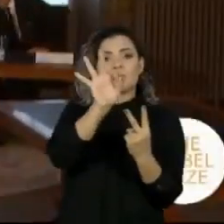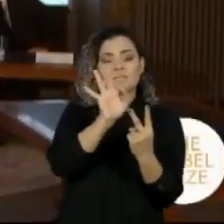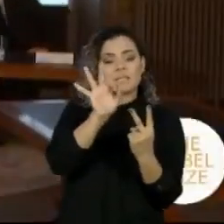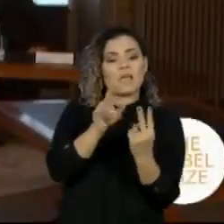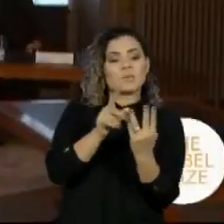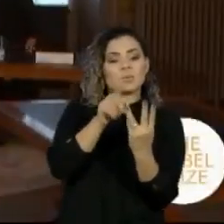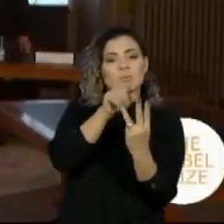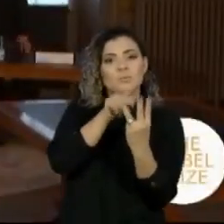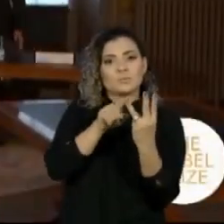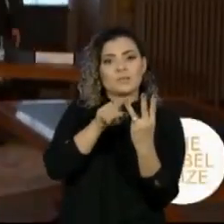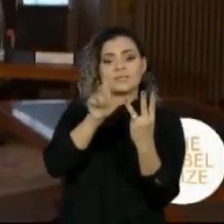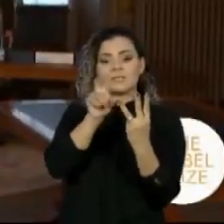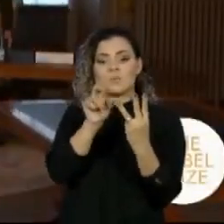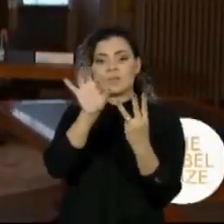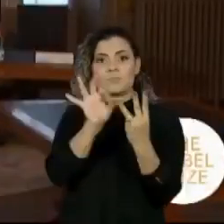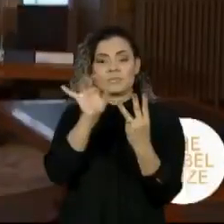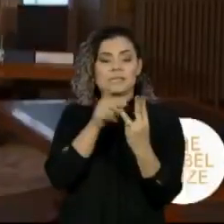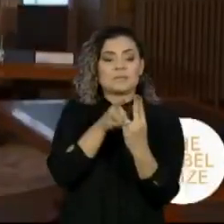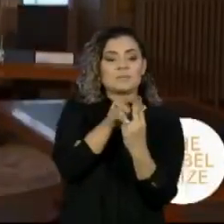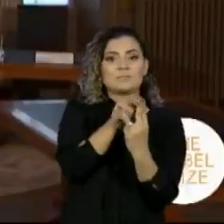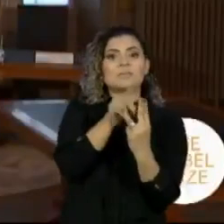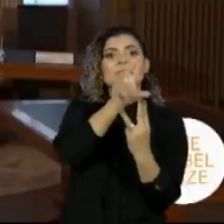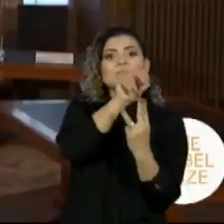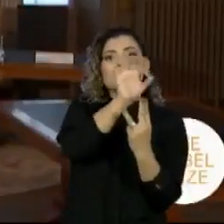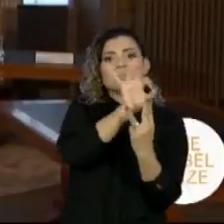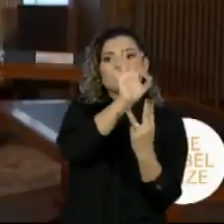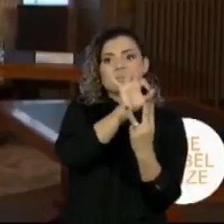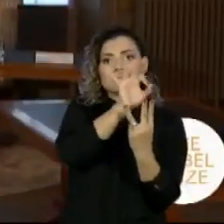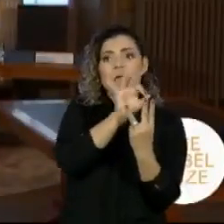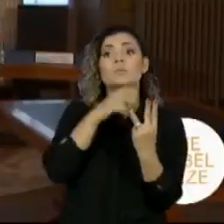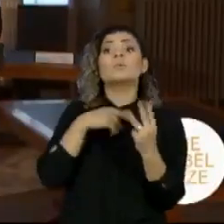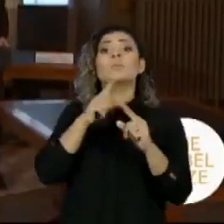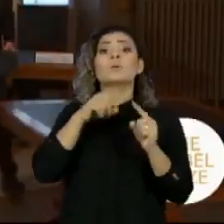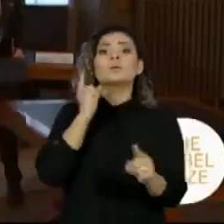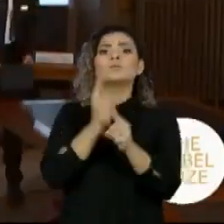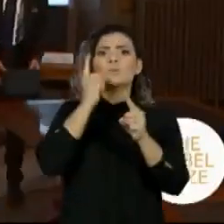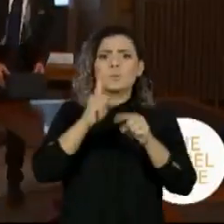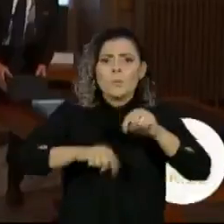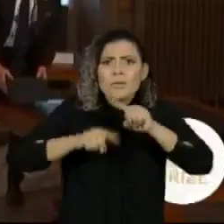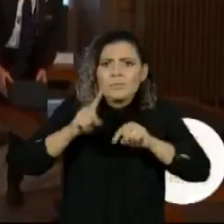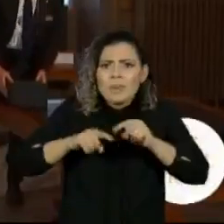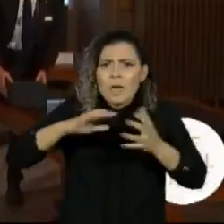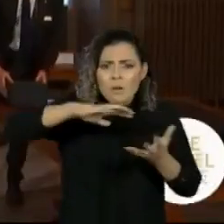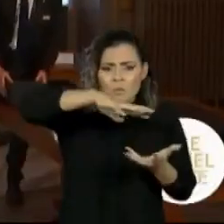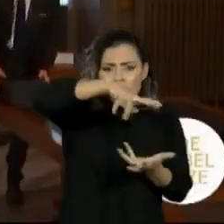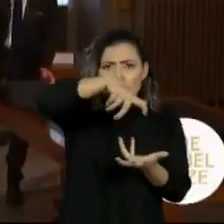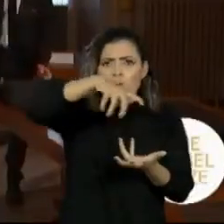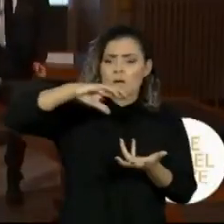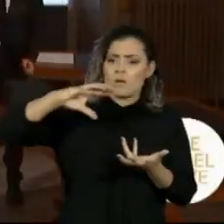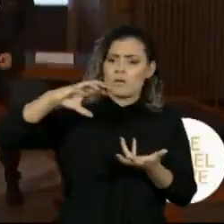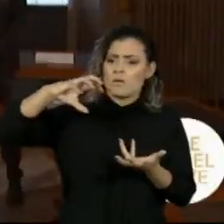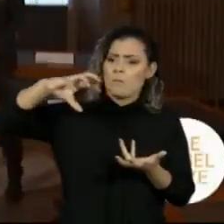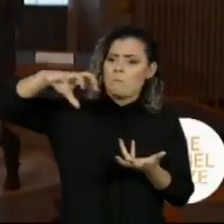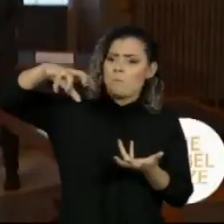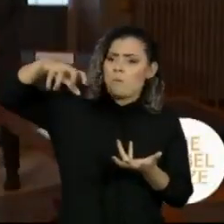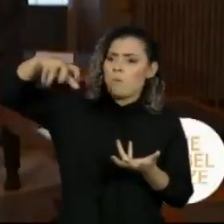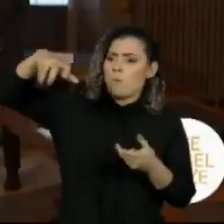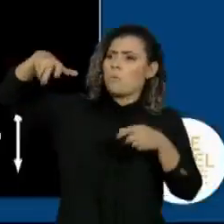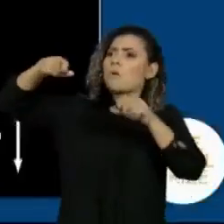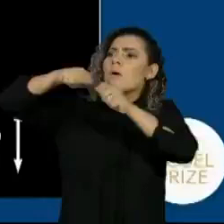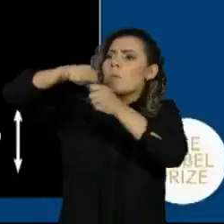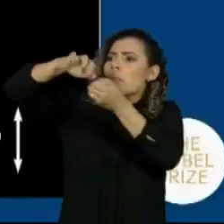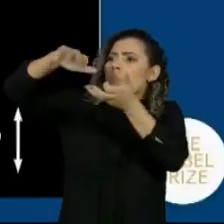pela descoberta de um objeto invisível e extremamente pesado que governa a órbita das estrelas no centro da